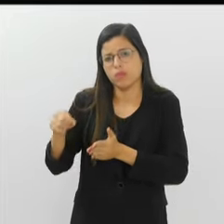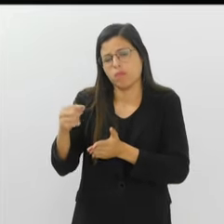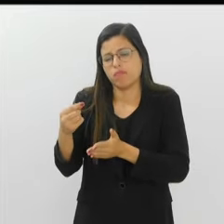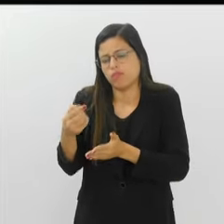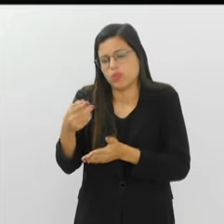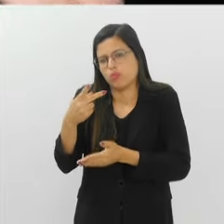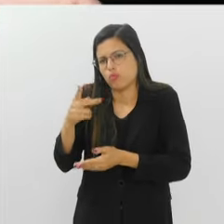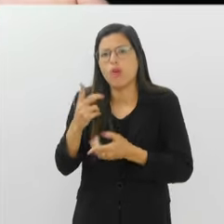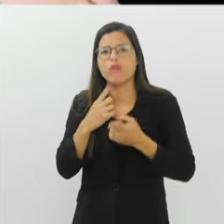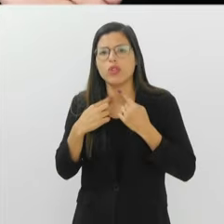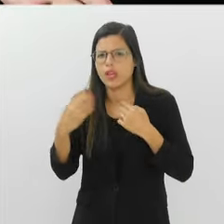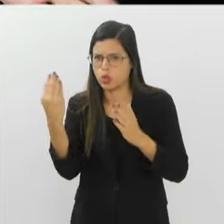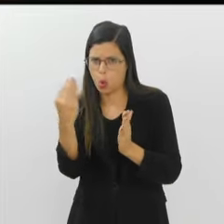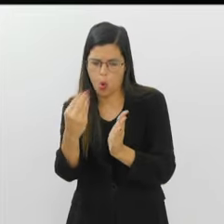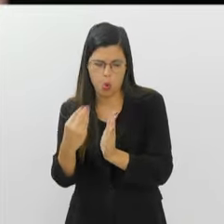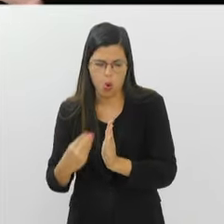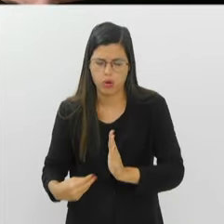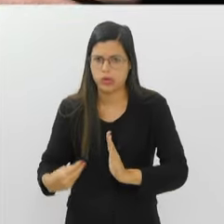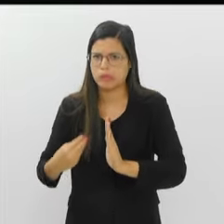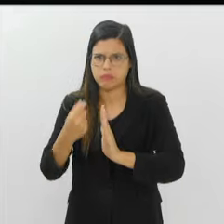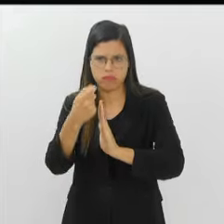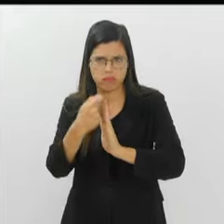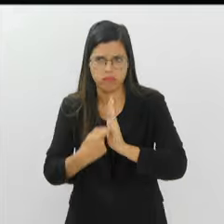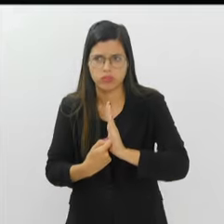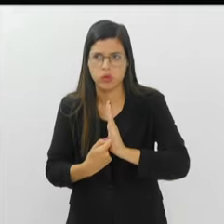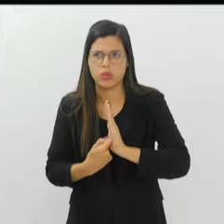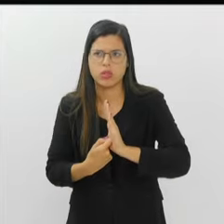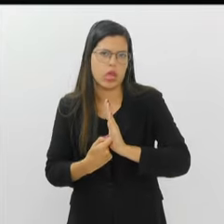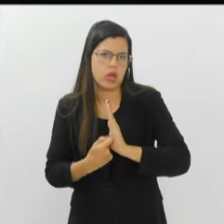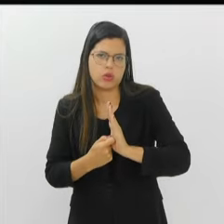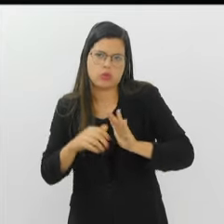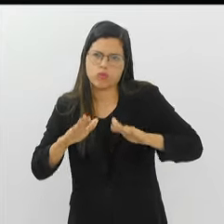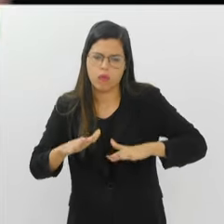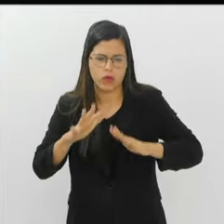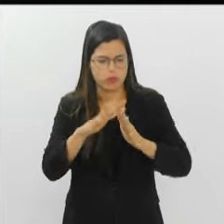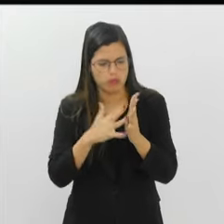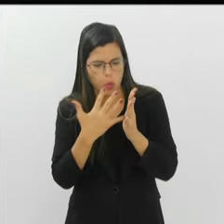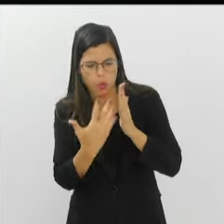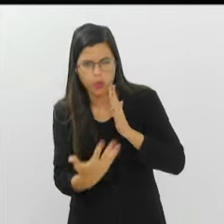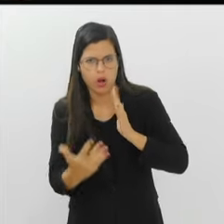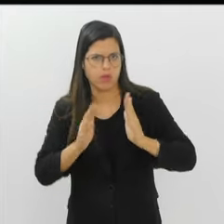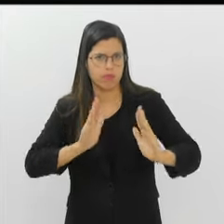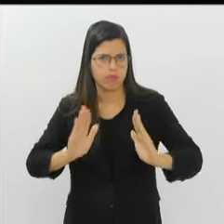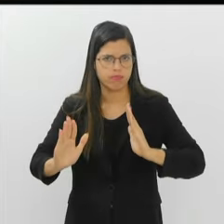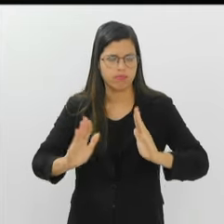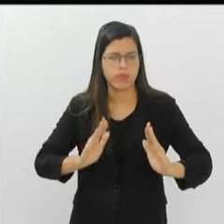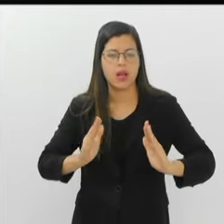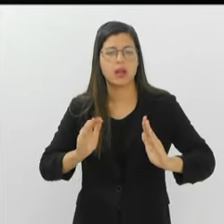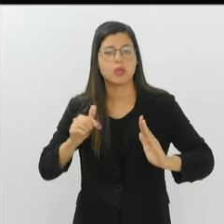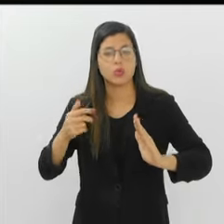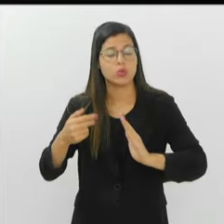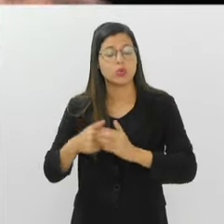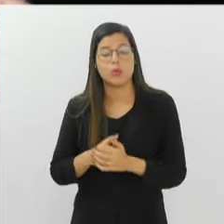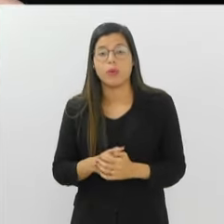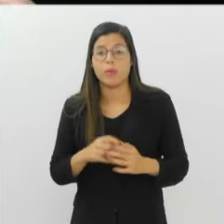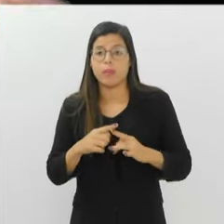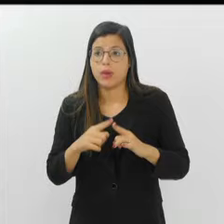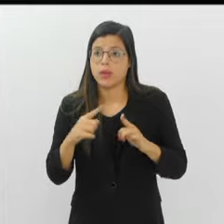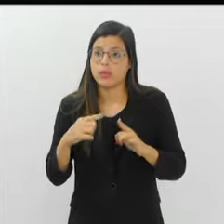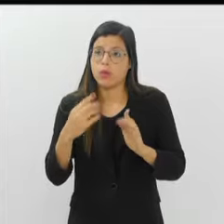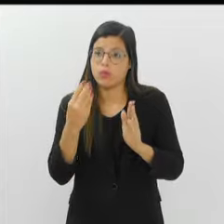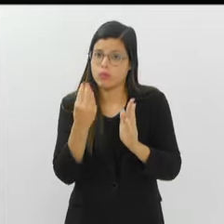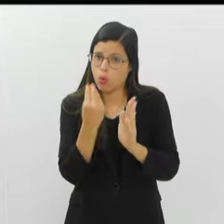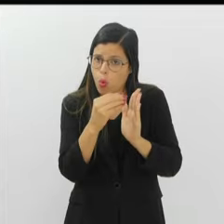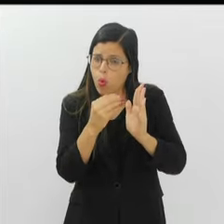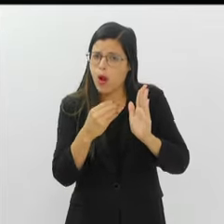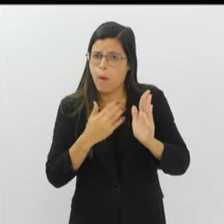colocar as... Você coloca as suas cláusulas, a que te favorece, talvez, cronograma, quando os desenhos têm que chegar para favorecer a sua estrutura,